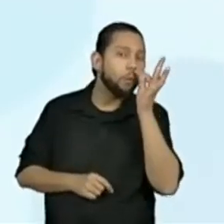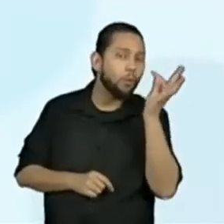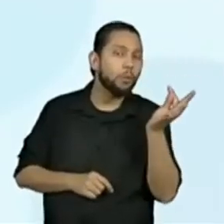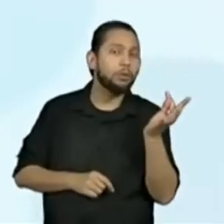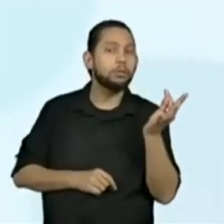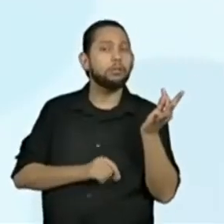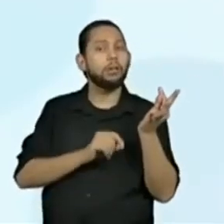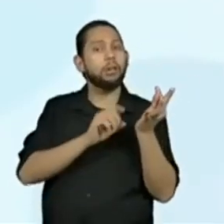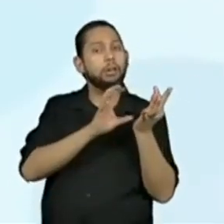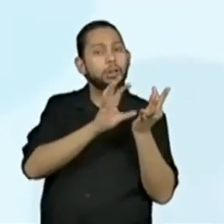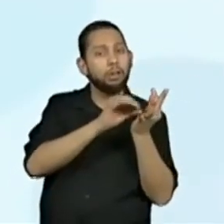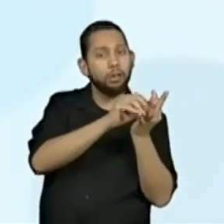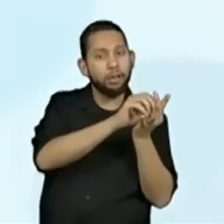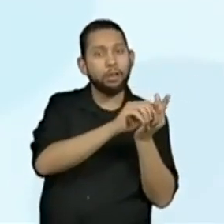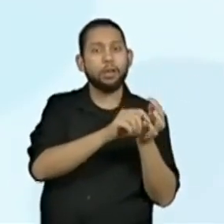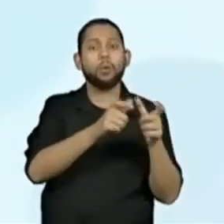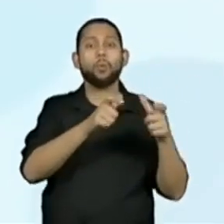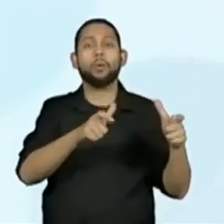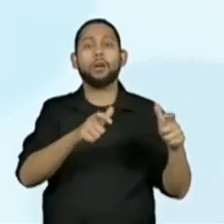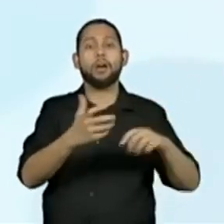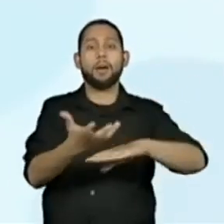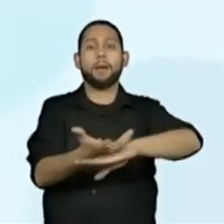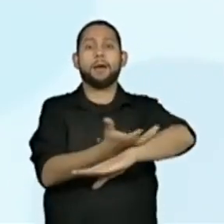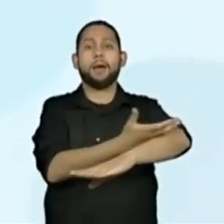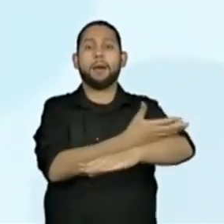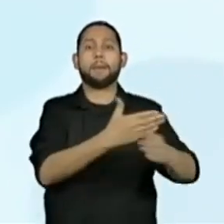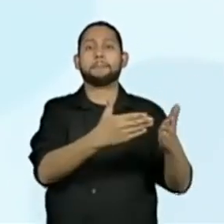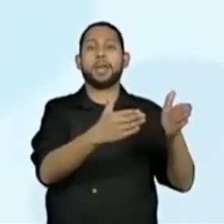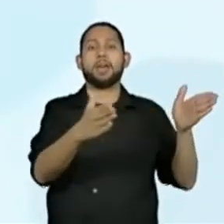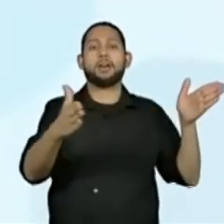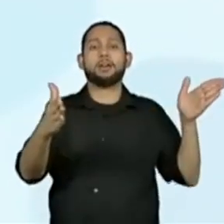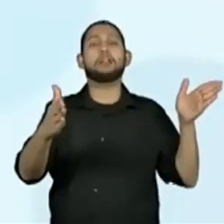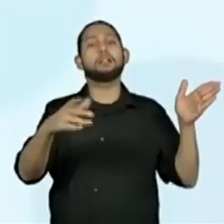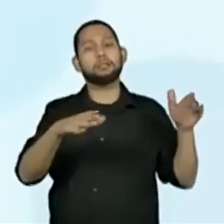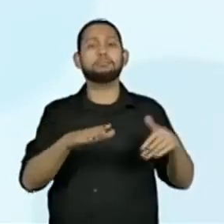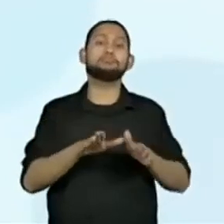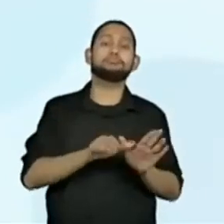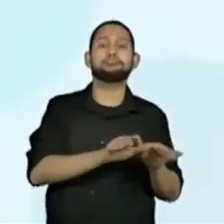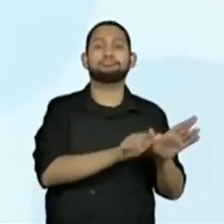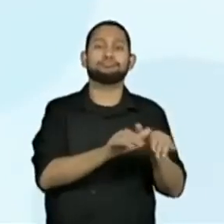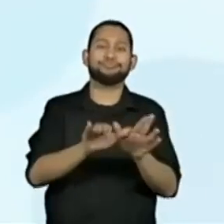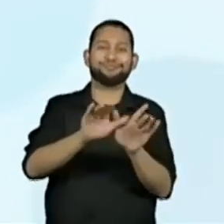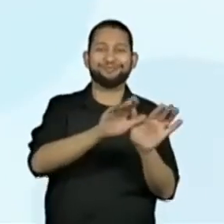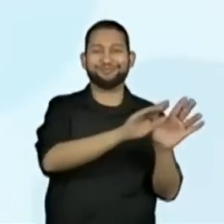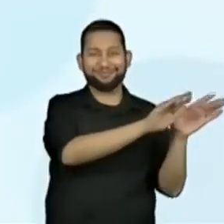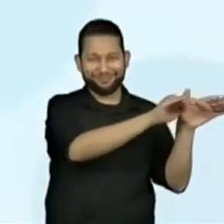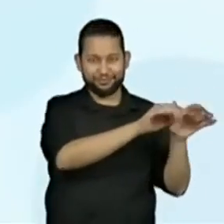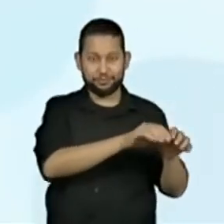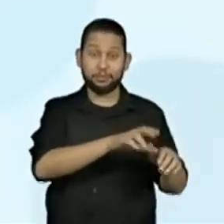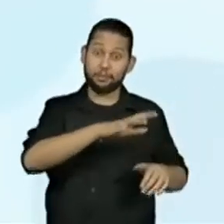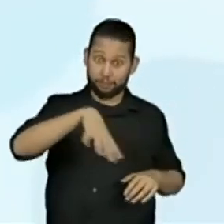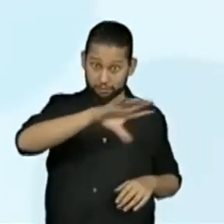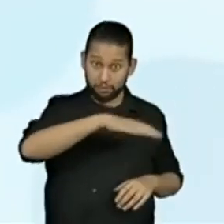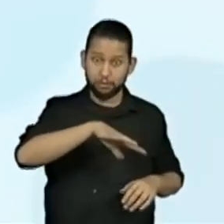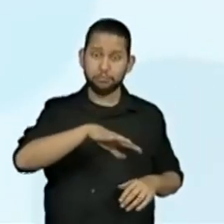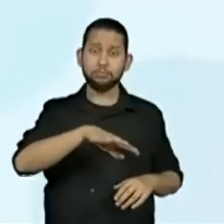naturalmente em áreas abertas, como campos. Essas borboletas encontram